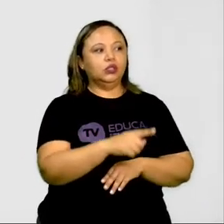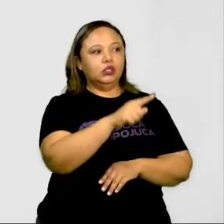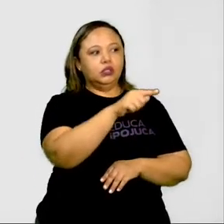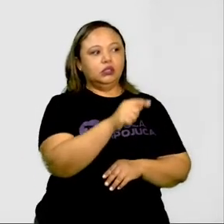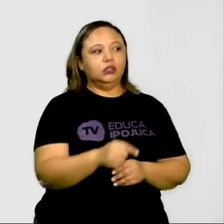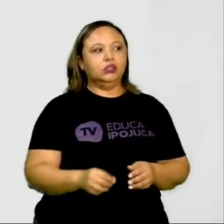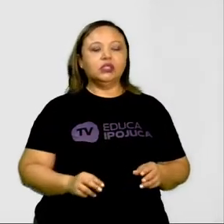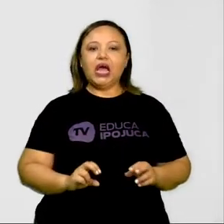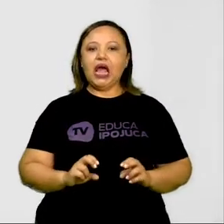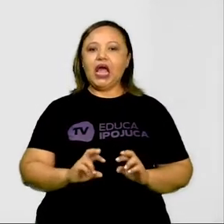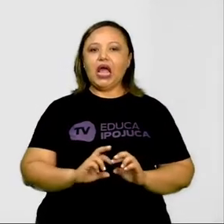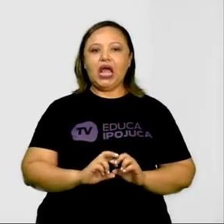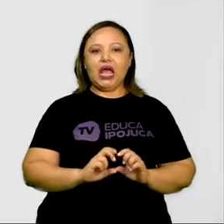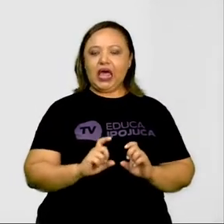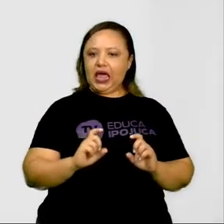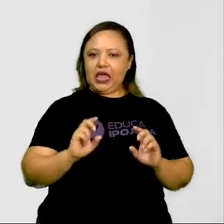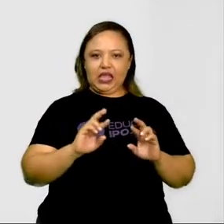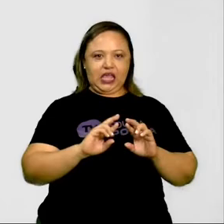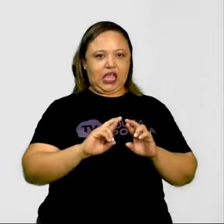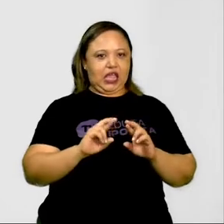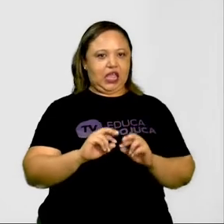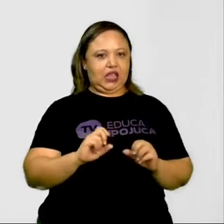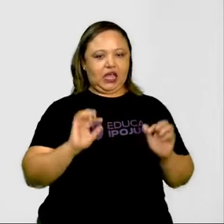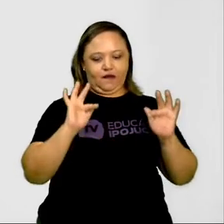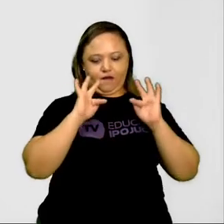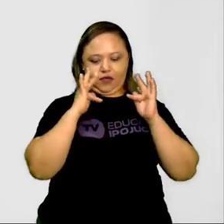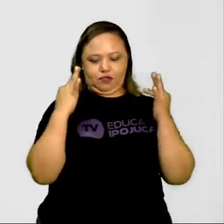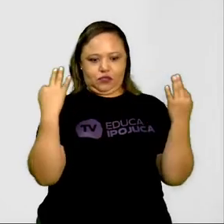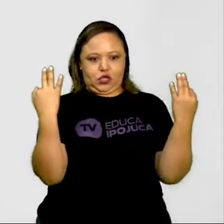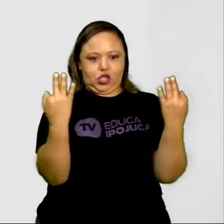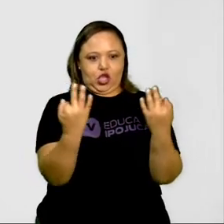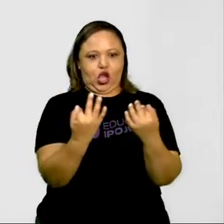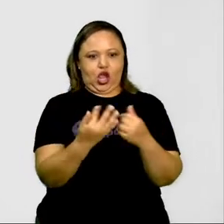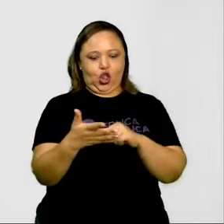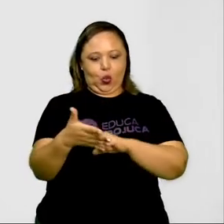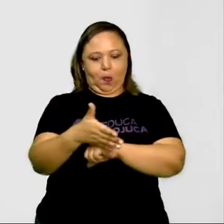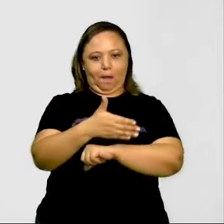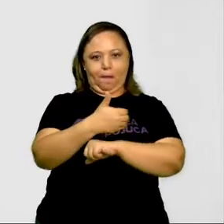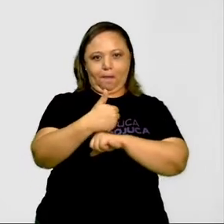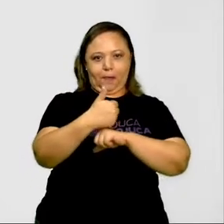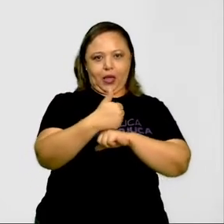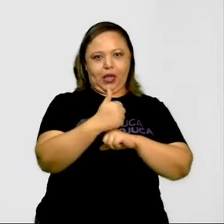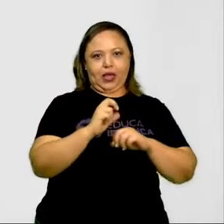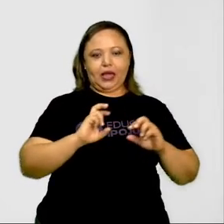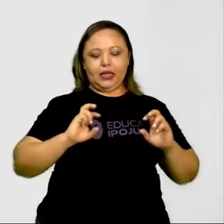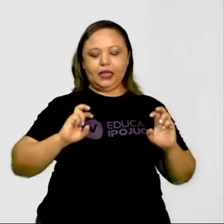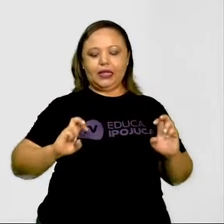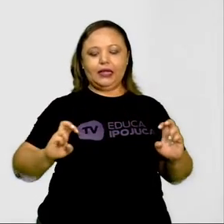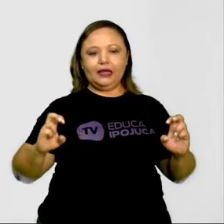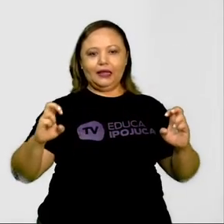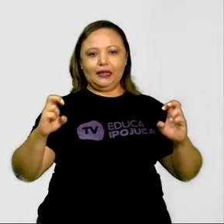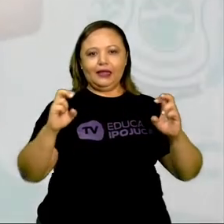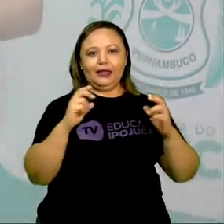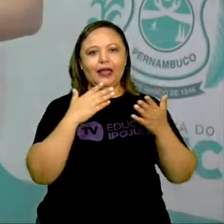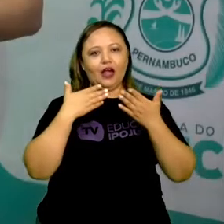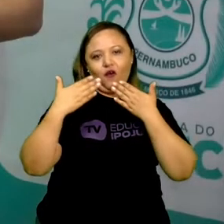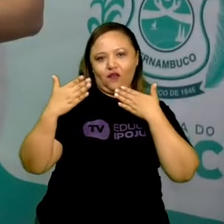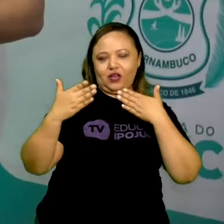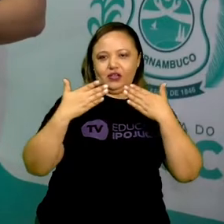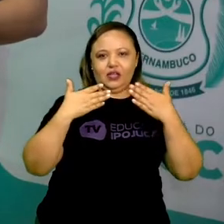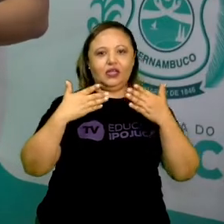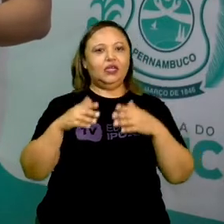aqui, se reunindo num parque, né, a família, e aqui, ó, as crianças dormindo.